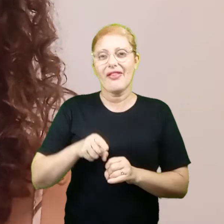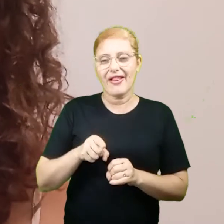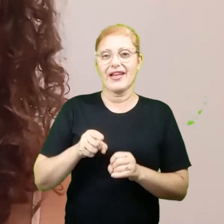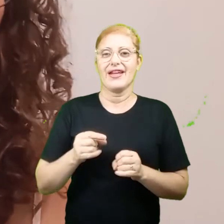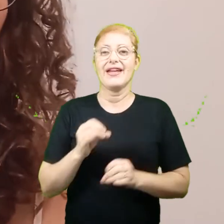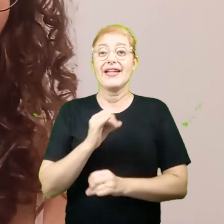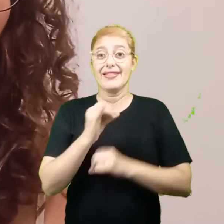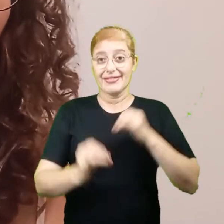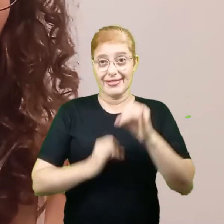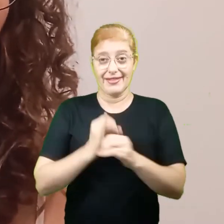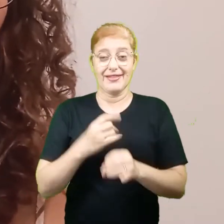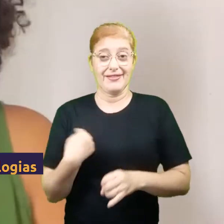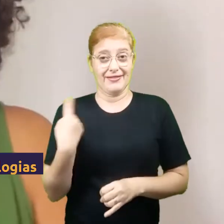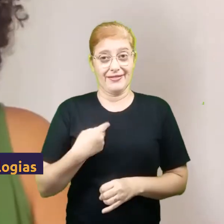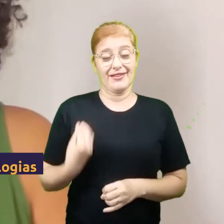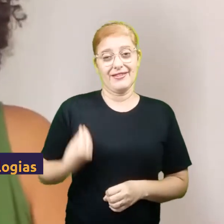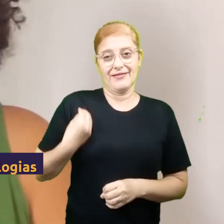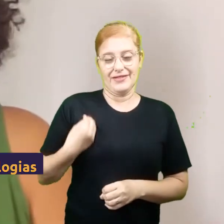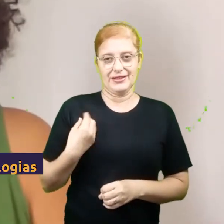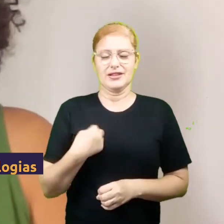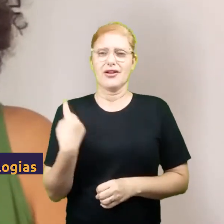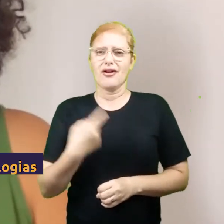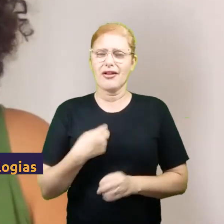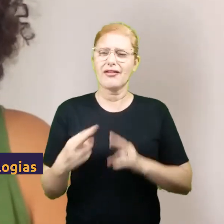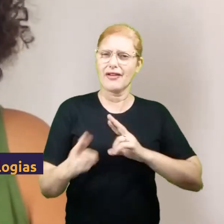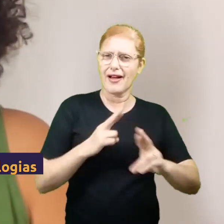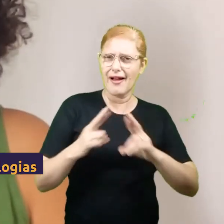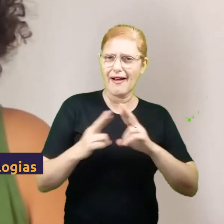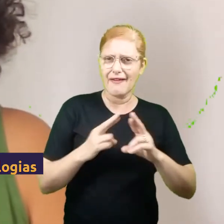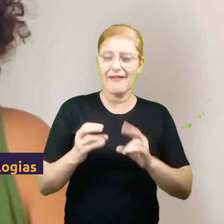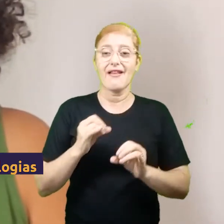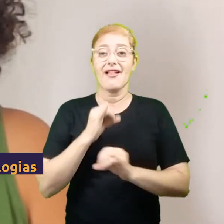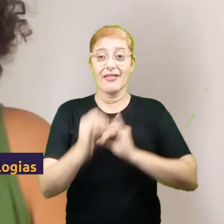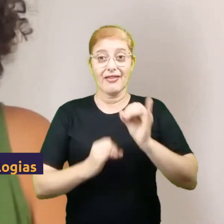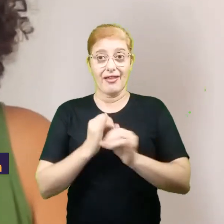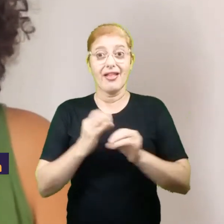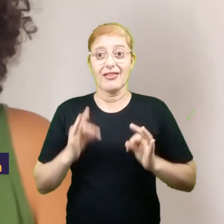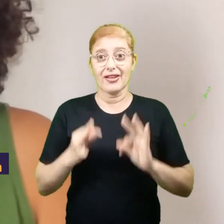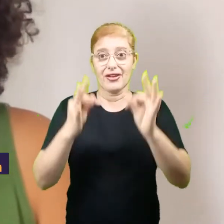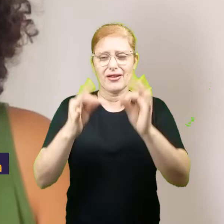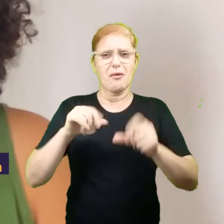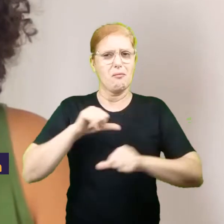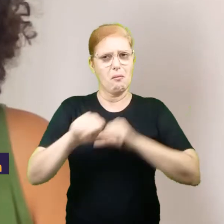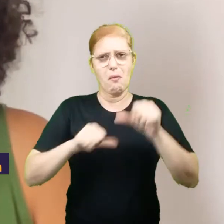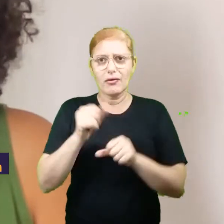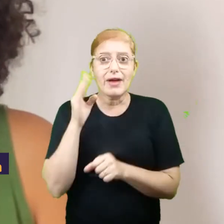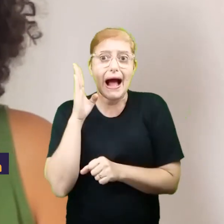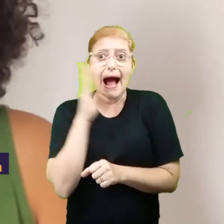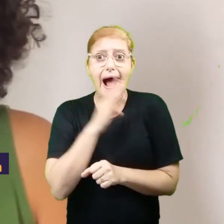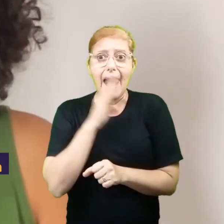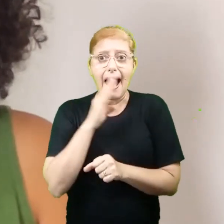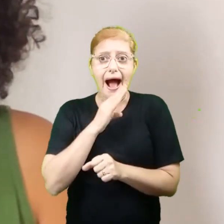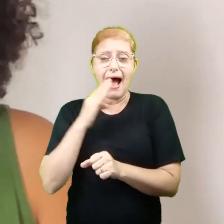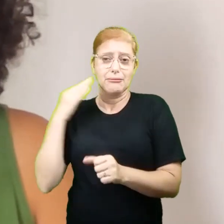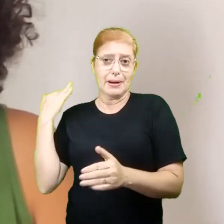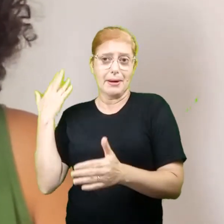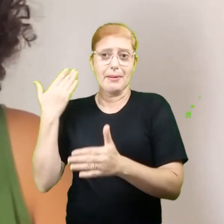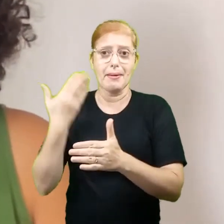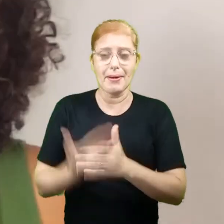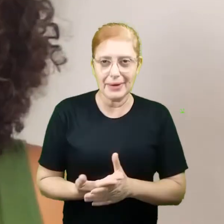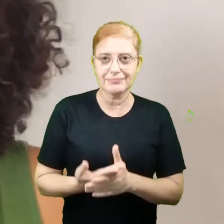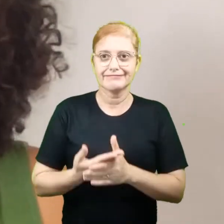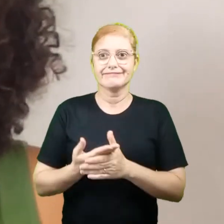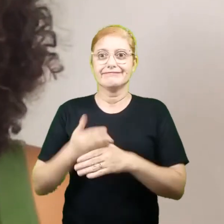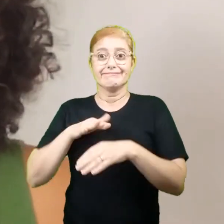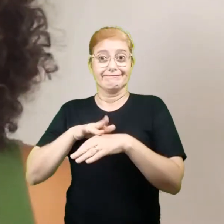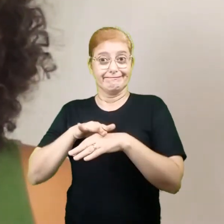Internet e as Nossas Vidas. Nossa relação com a internet e as tecnologias tem mudado de forma muito rápida nos últimos anos.